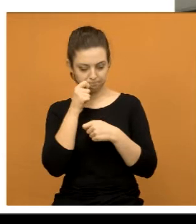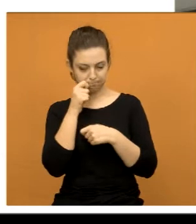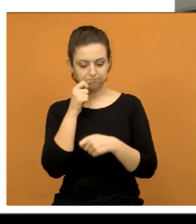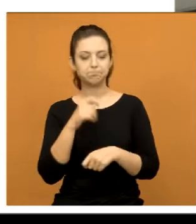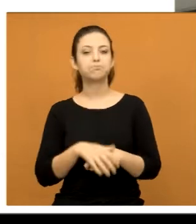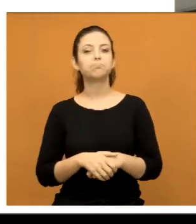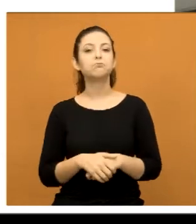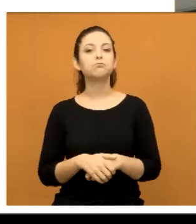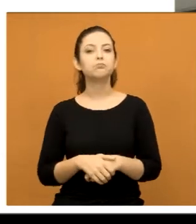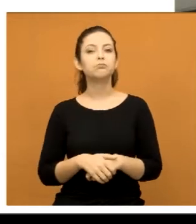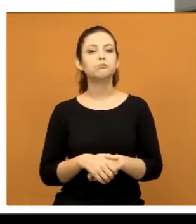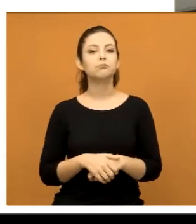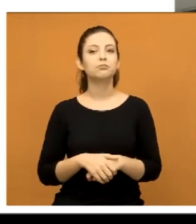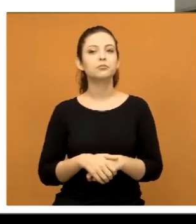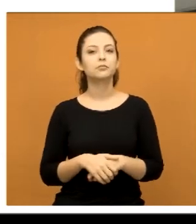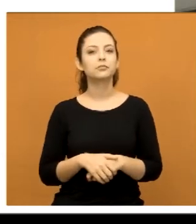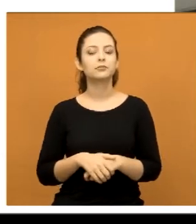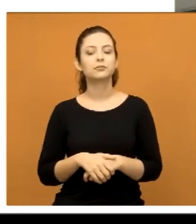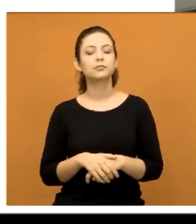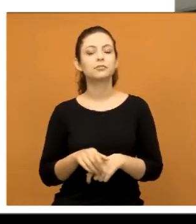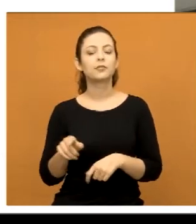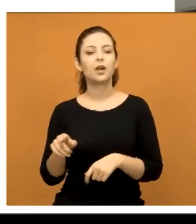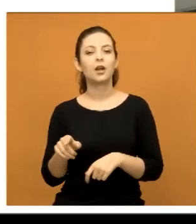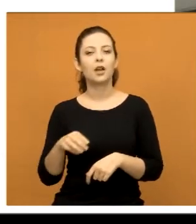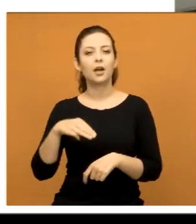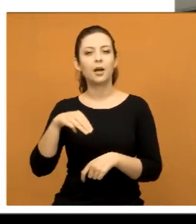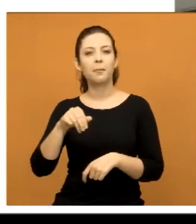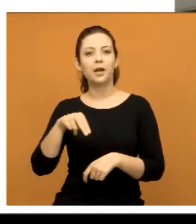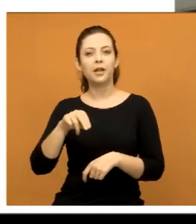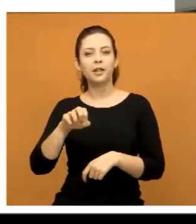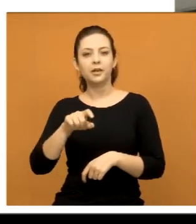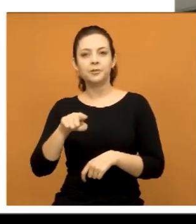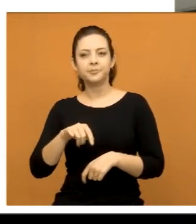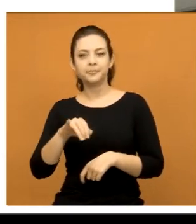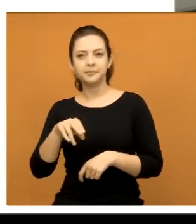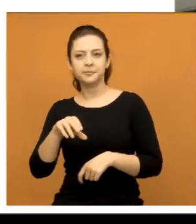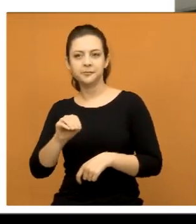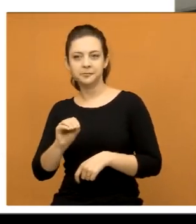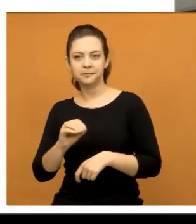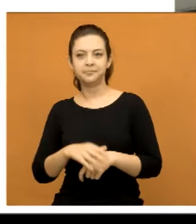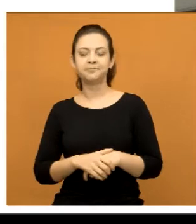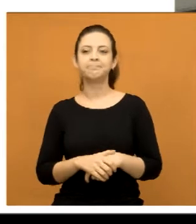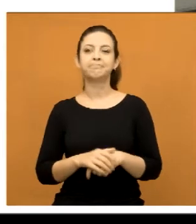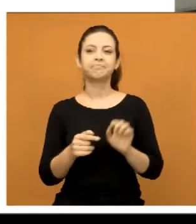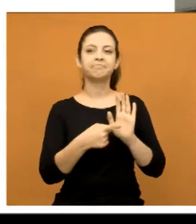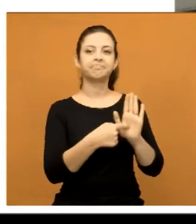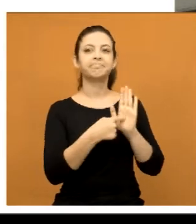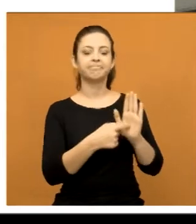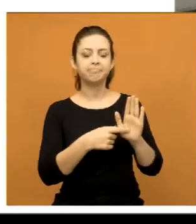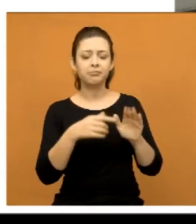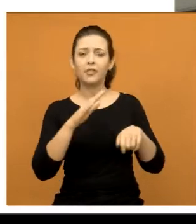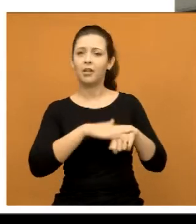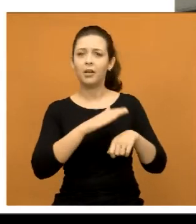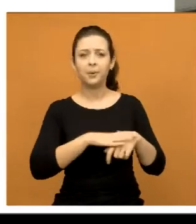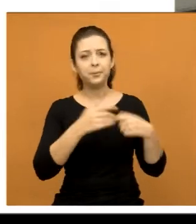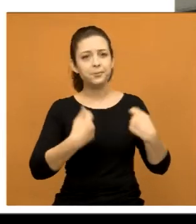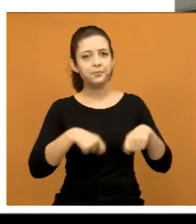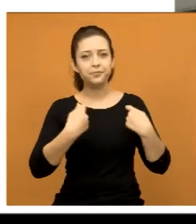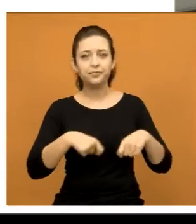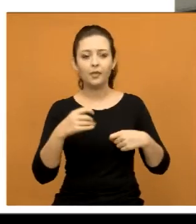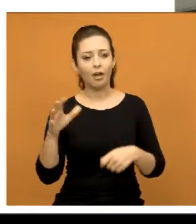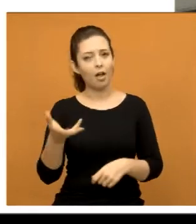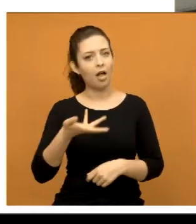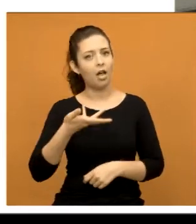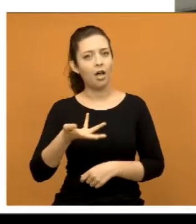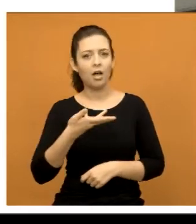que estou perto aqui, aqui do manezinho ali. Tirei a foto e estou mostrando lá, tem que fazer a faixa, quanto mais